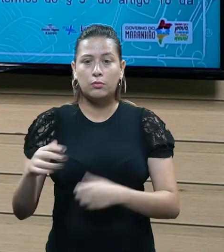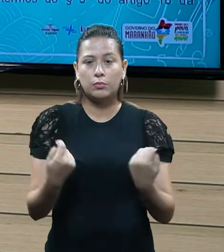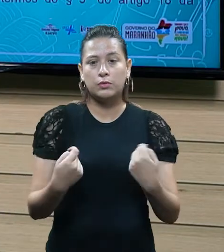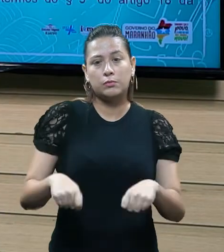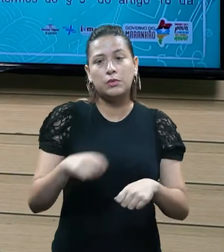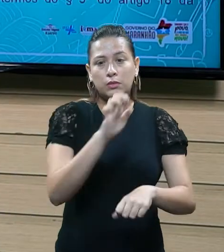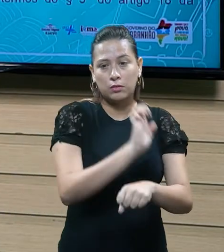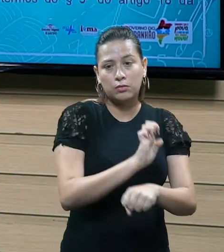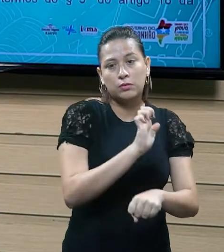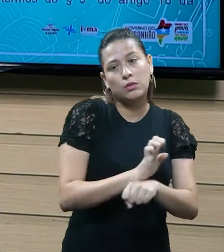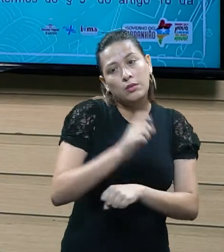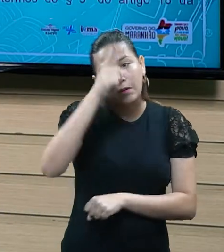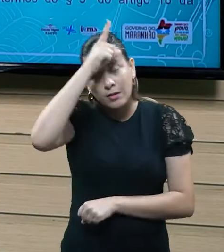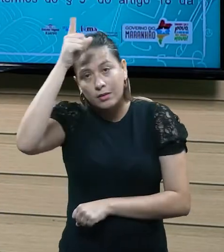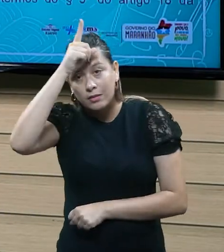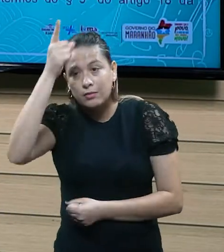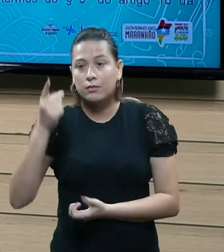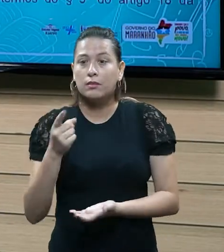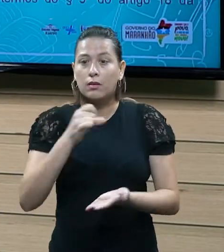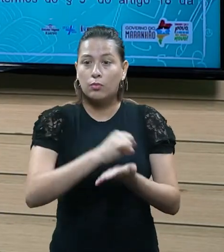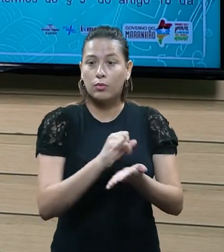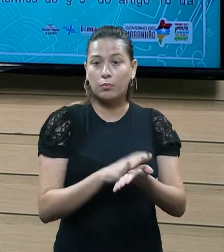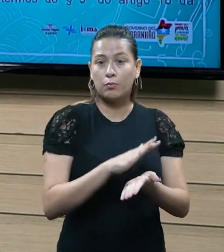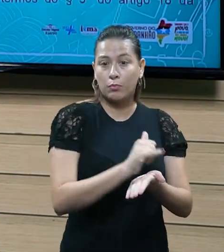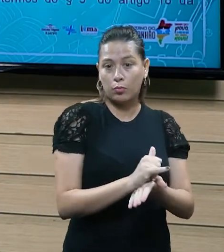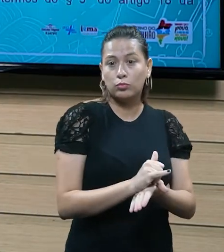delegar aquela função ao município.